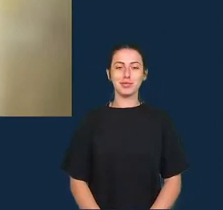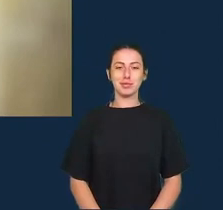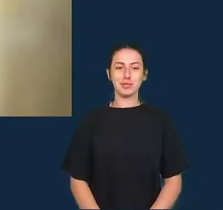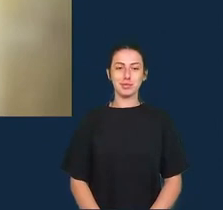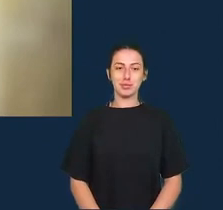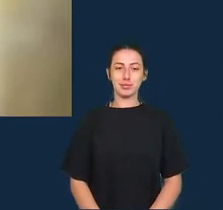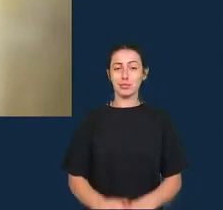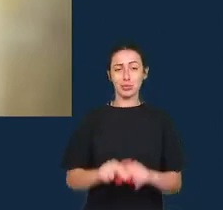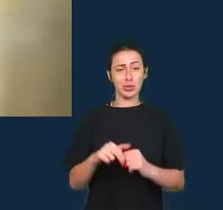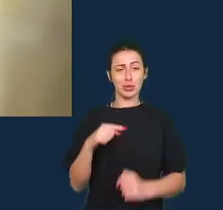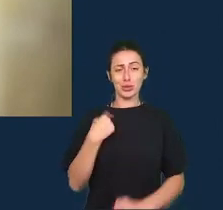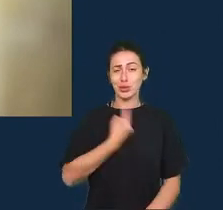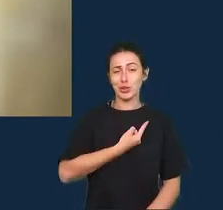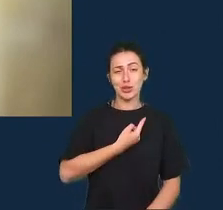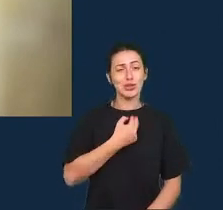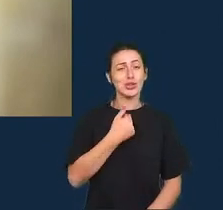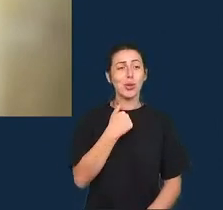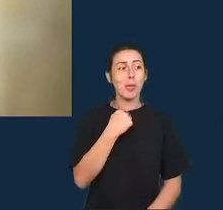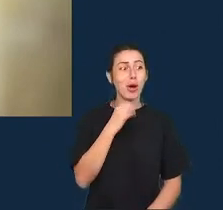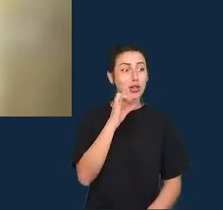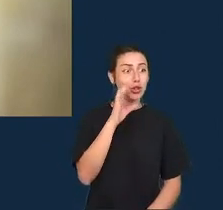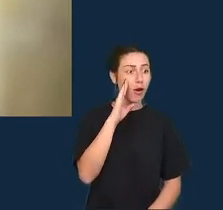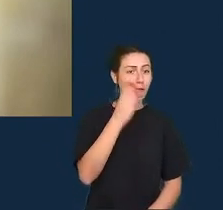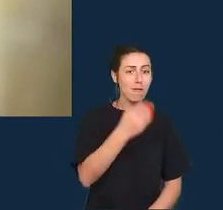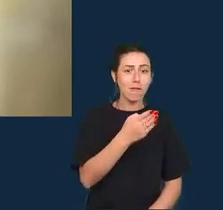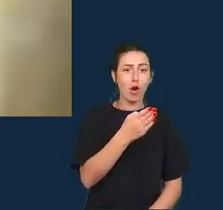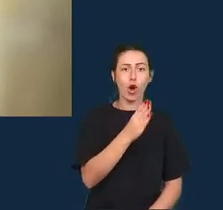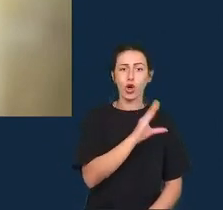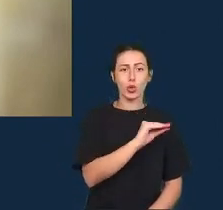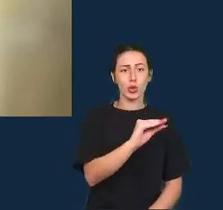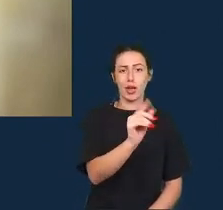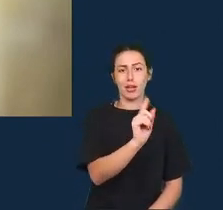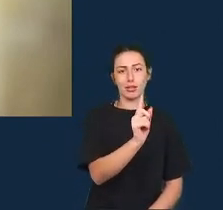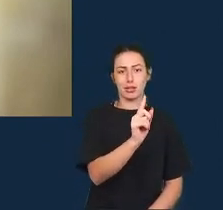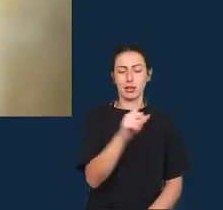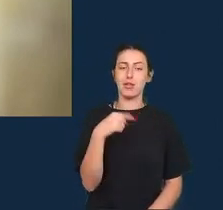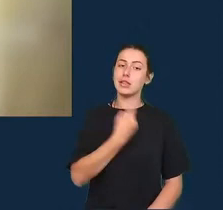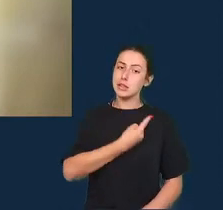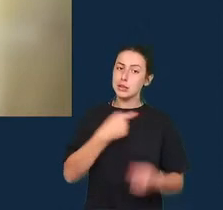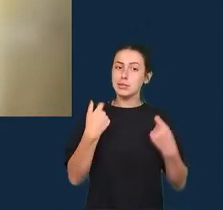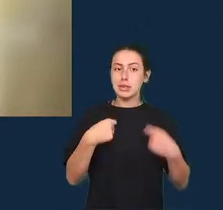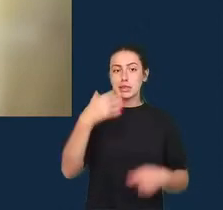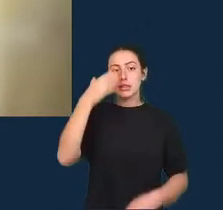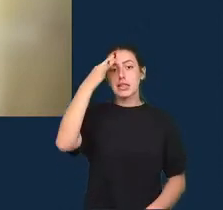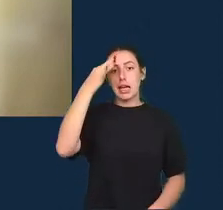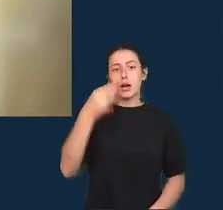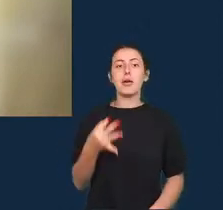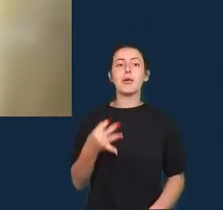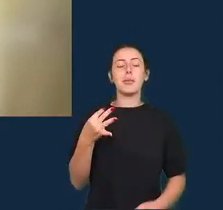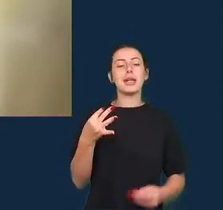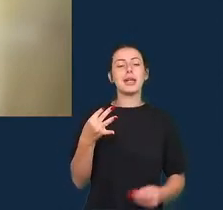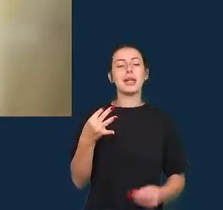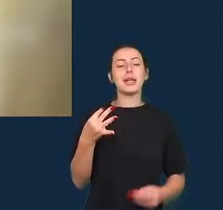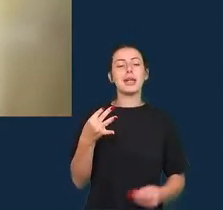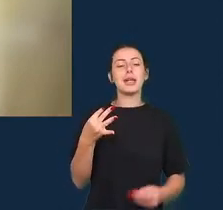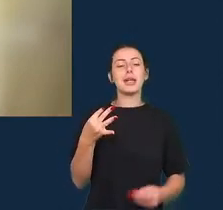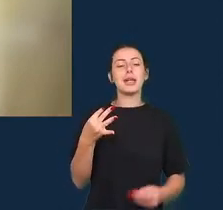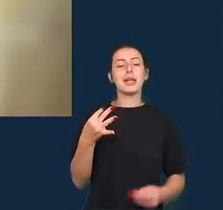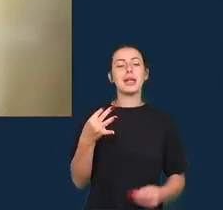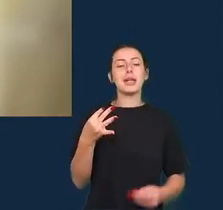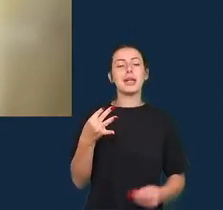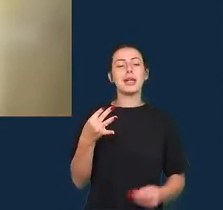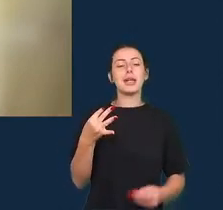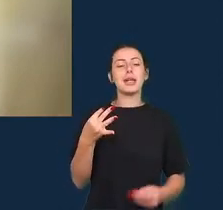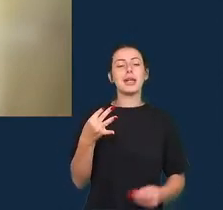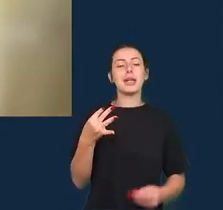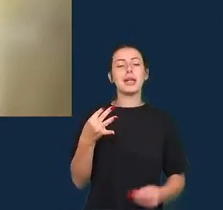nos apoiar somente nos dados porque temos que entender como é a produção dos dados temos que contar histórias